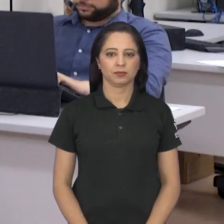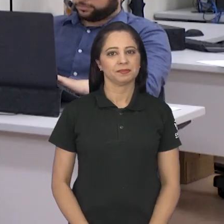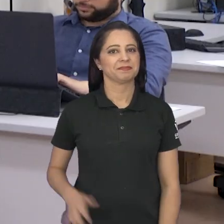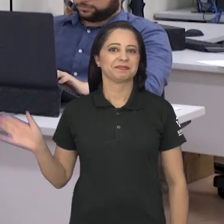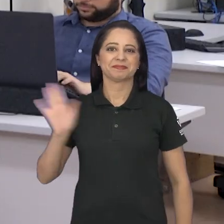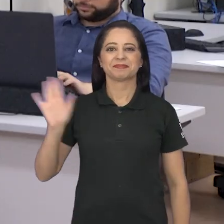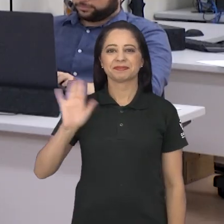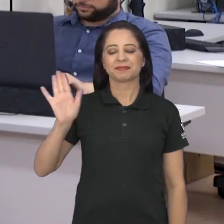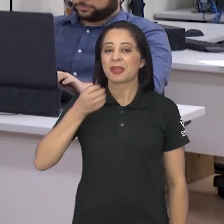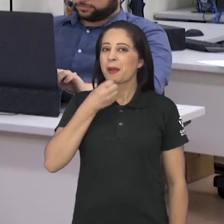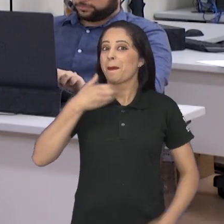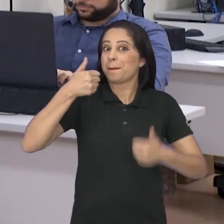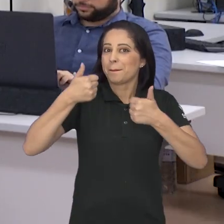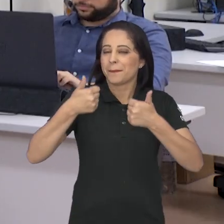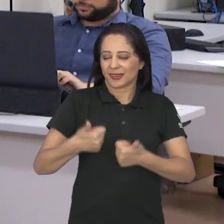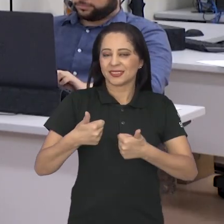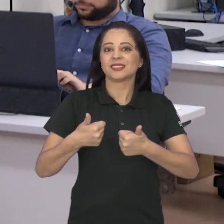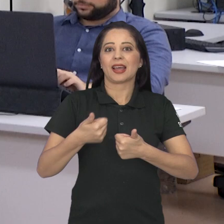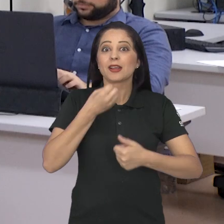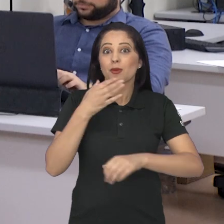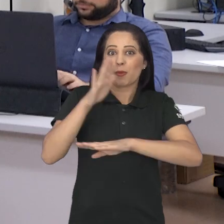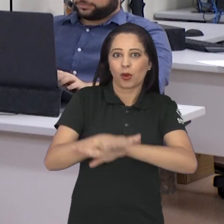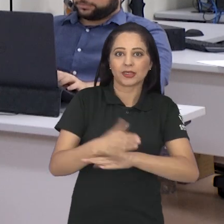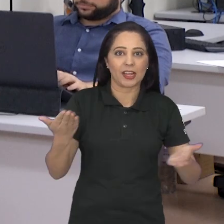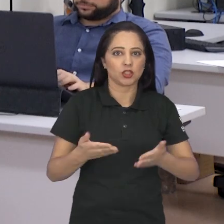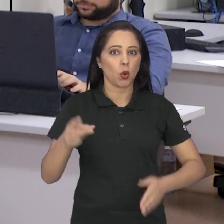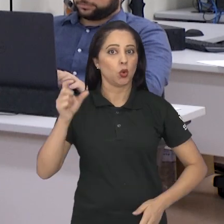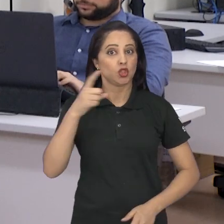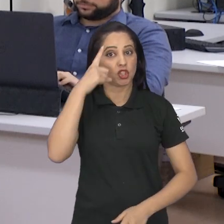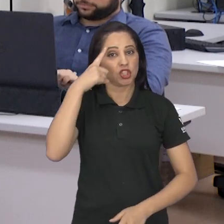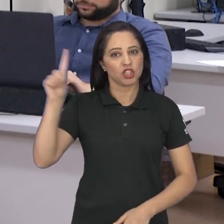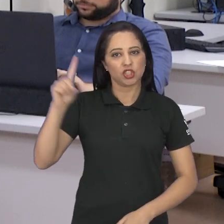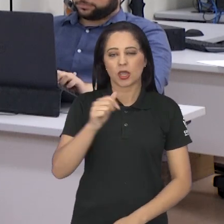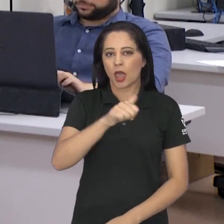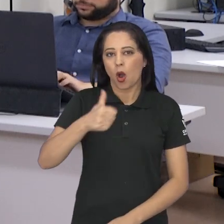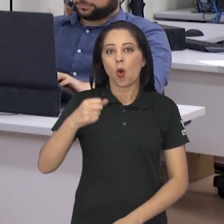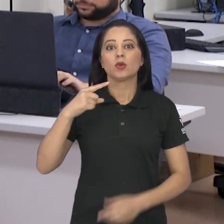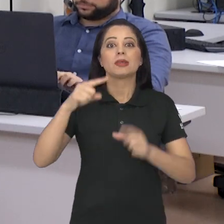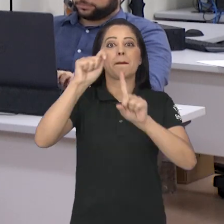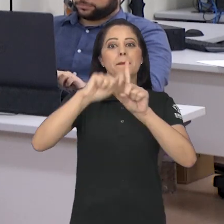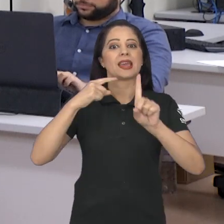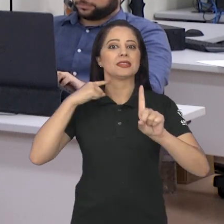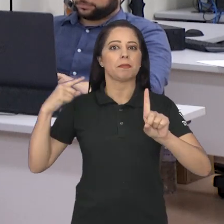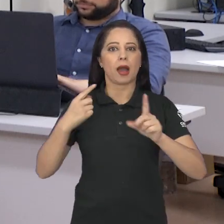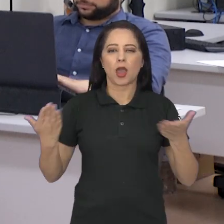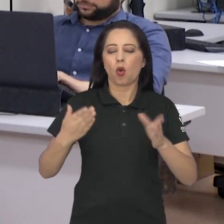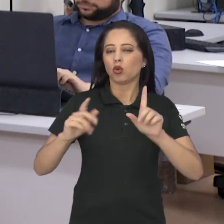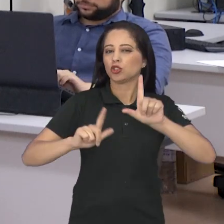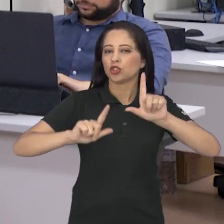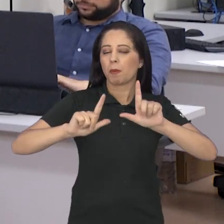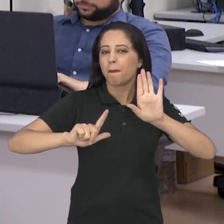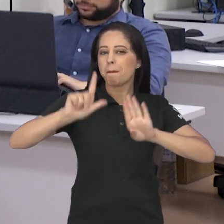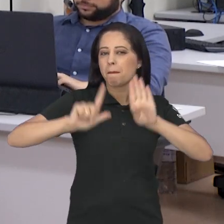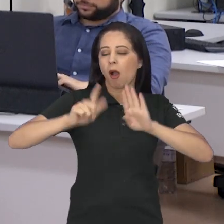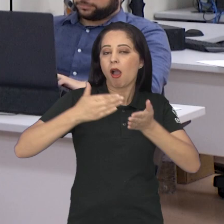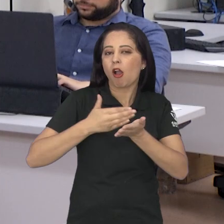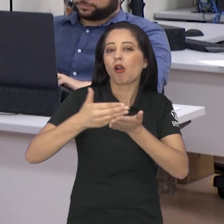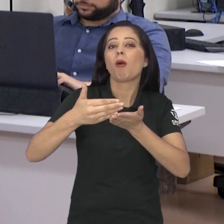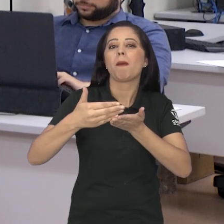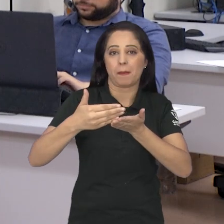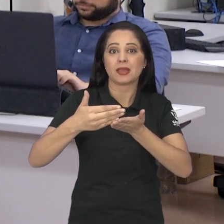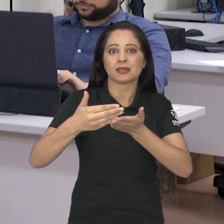Olá, boa tarde para você. Hoje é quinta-feira, dia 11 de maio e esse é o Boletim Legislativo que está começando aqui na